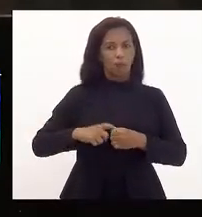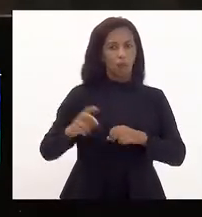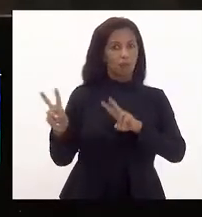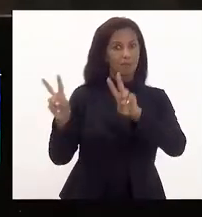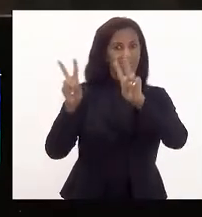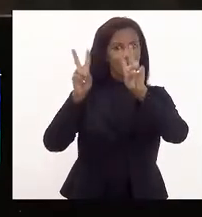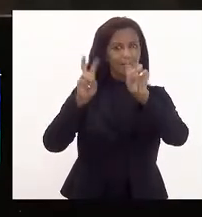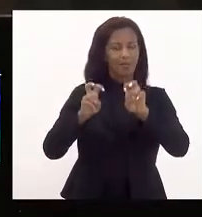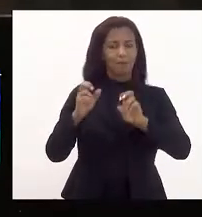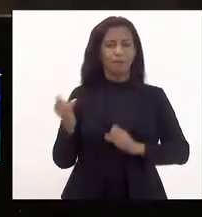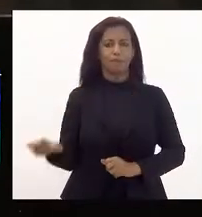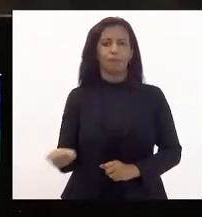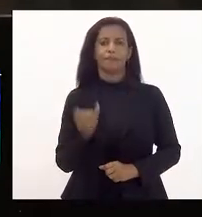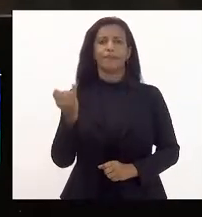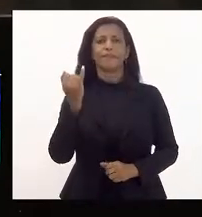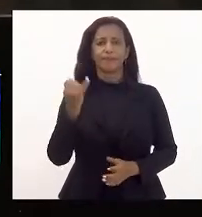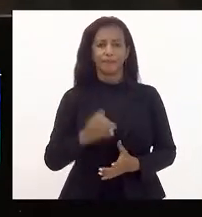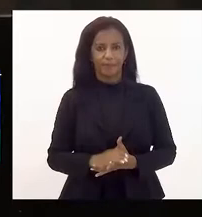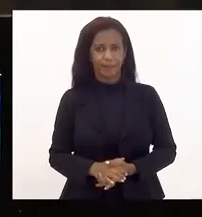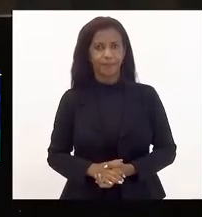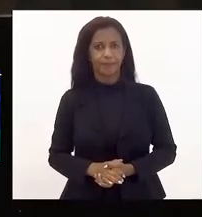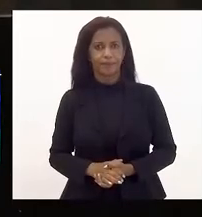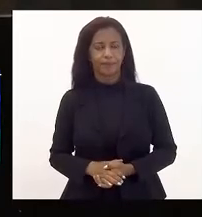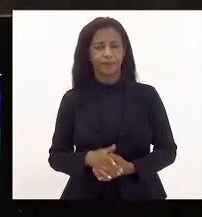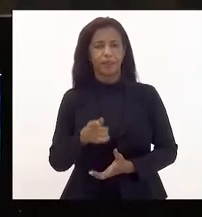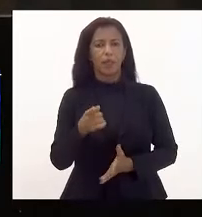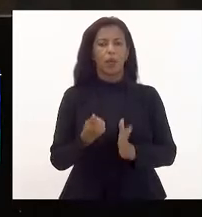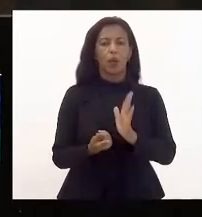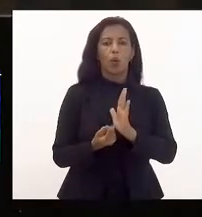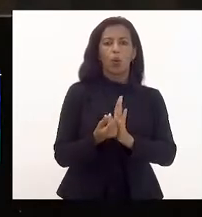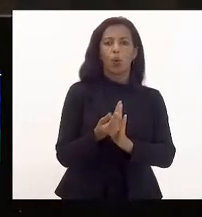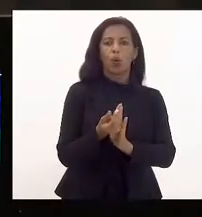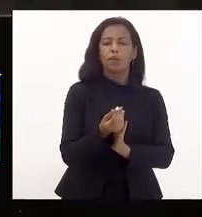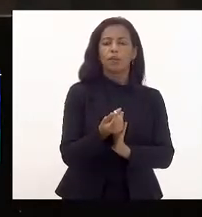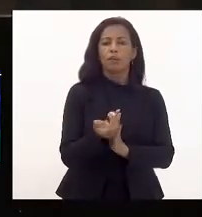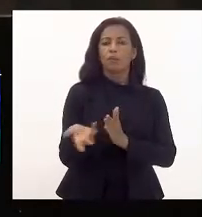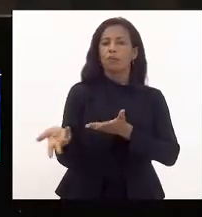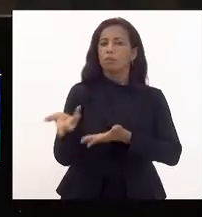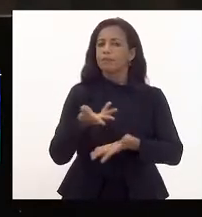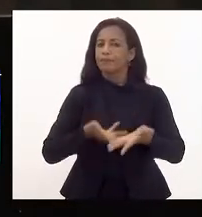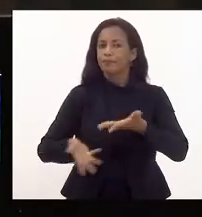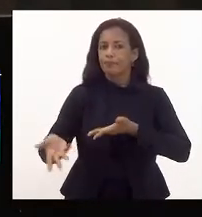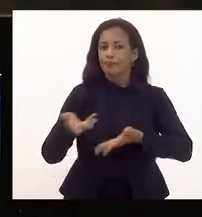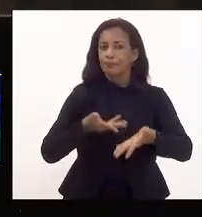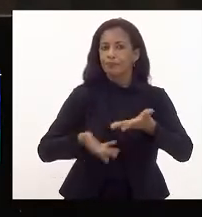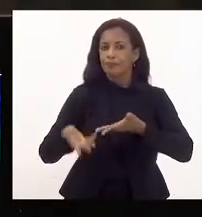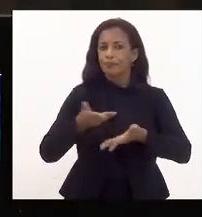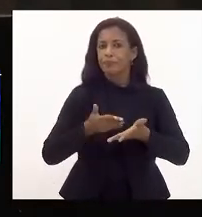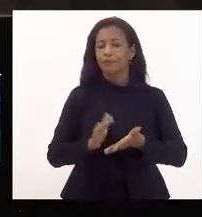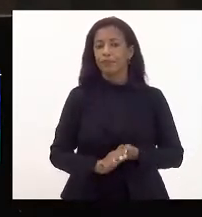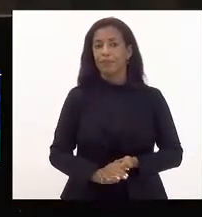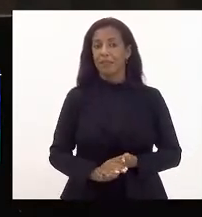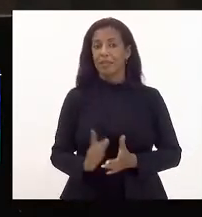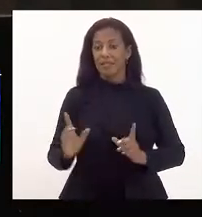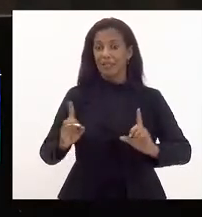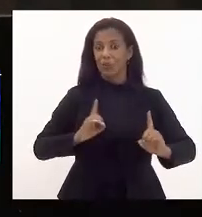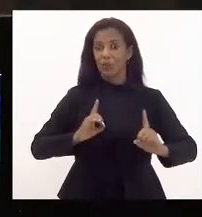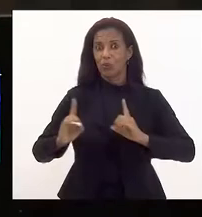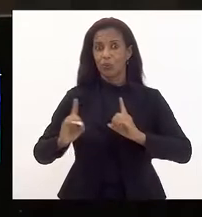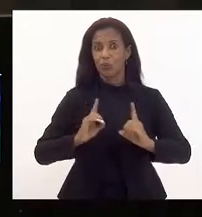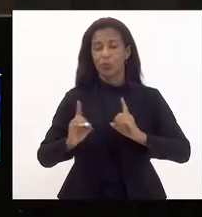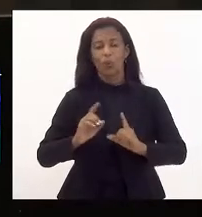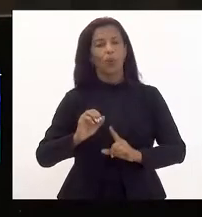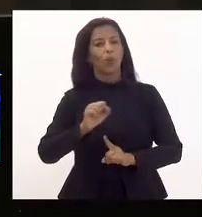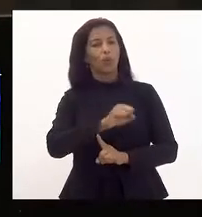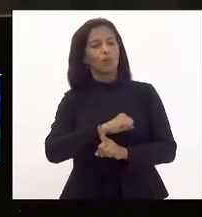importante, que é o orçamento participativo, que é a dinâmica de discutir com a